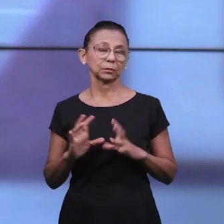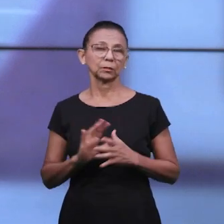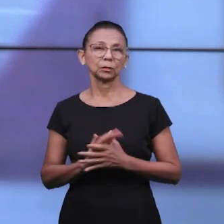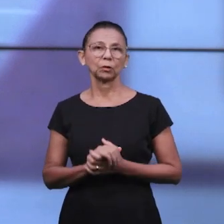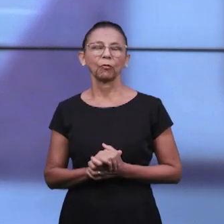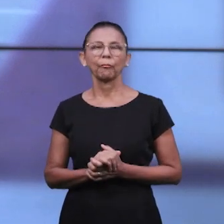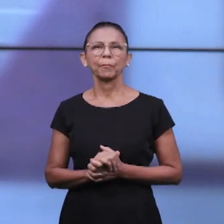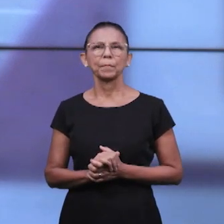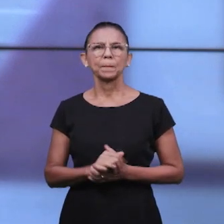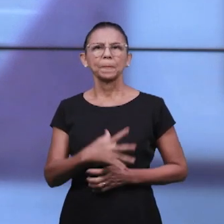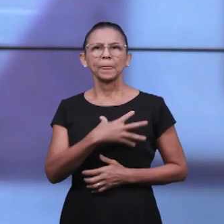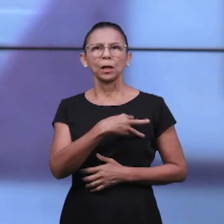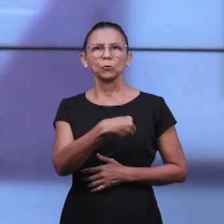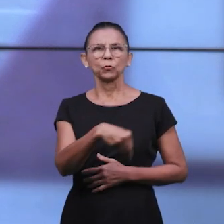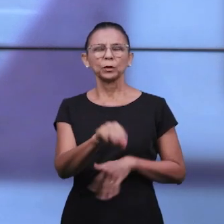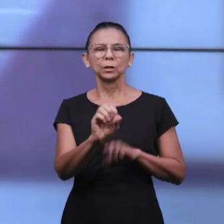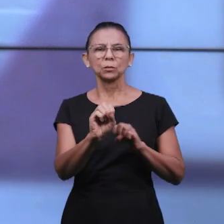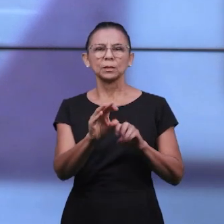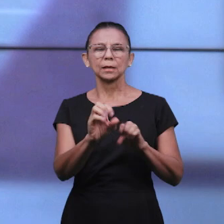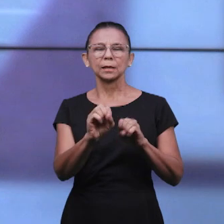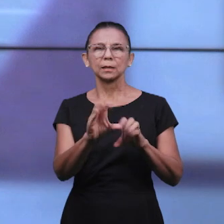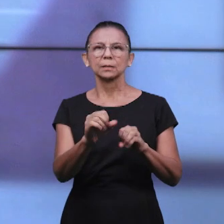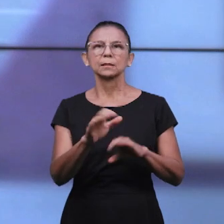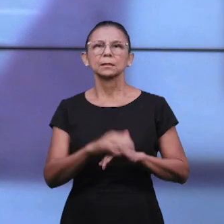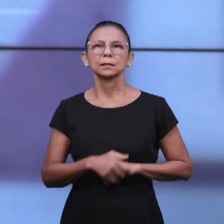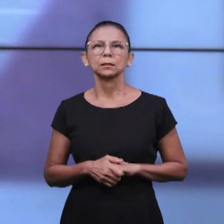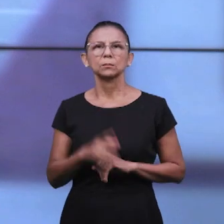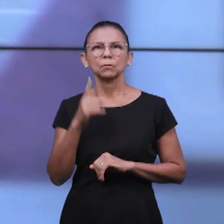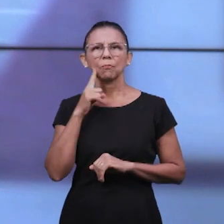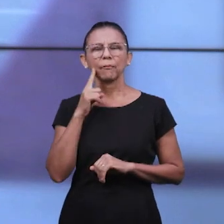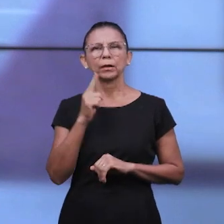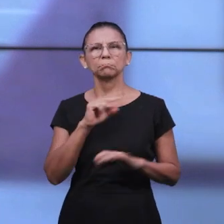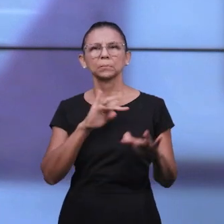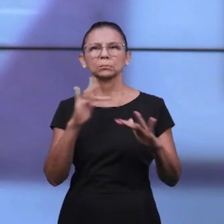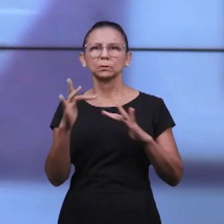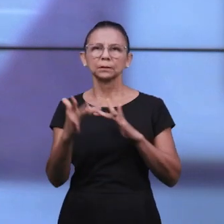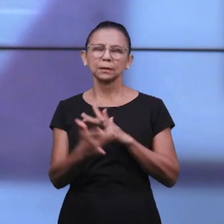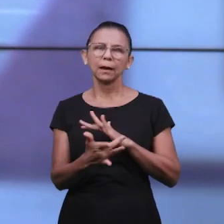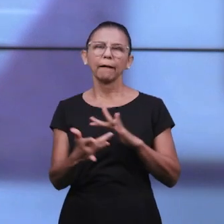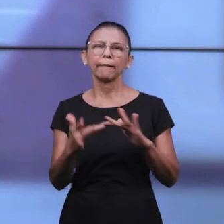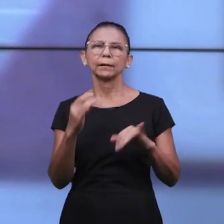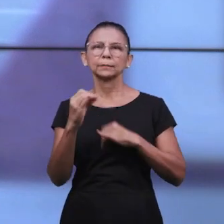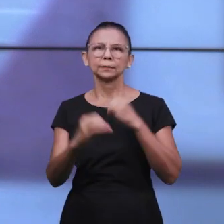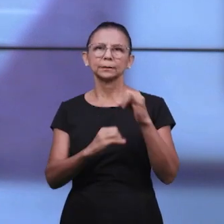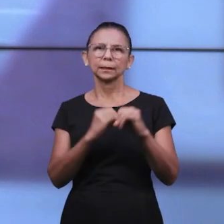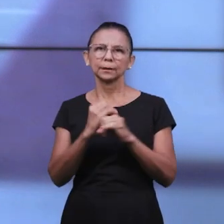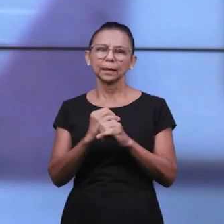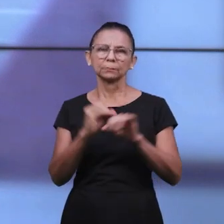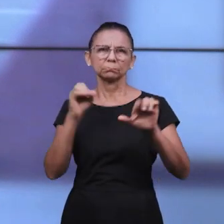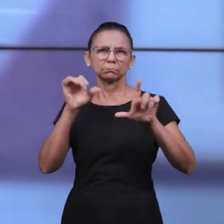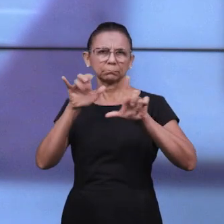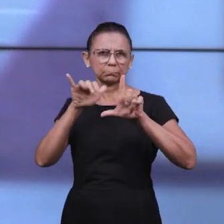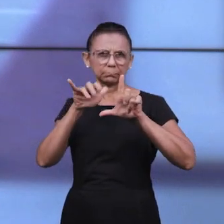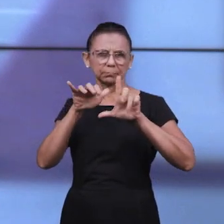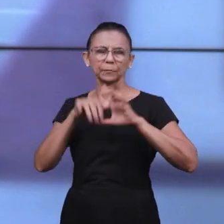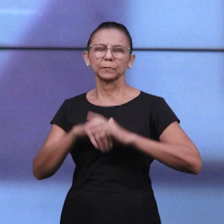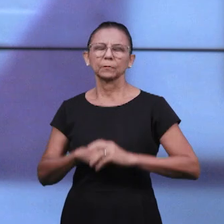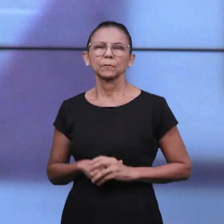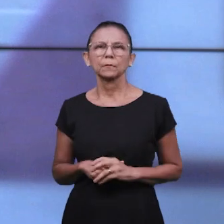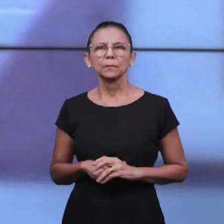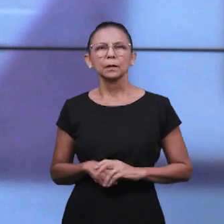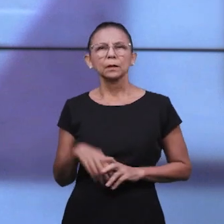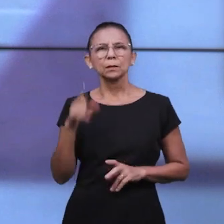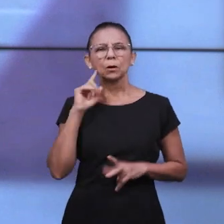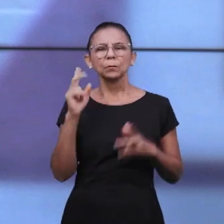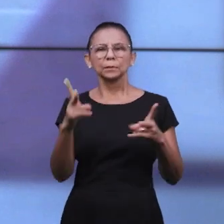tema Educação dos Filhos na Era Digital. E qual o cenário atual? Nestes